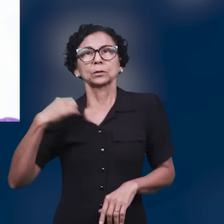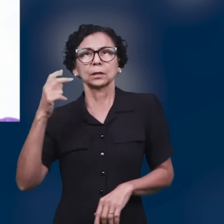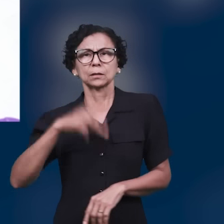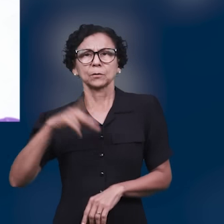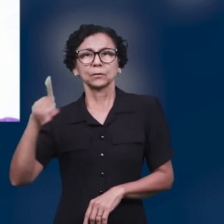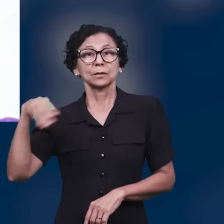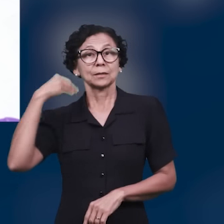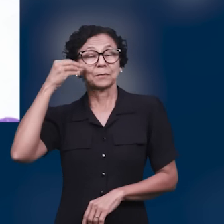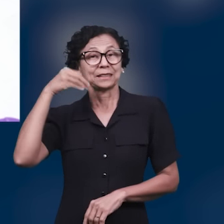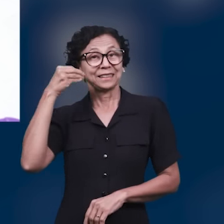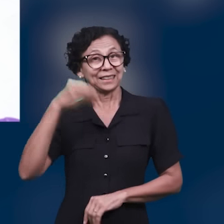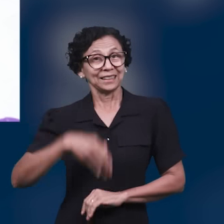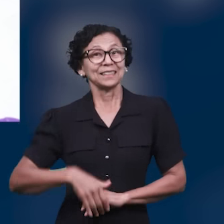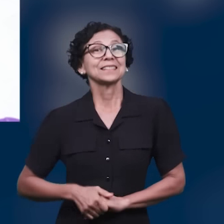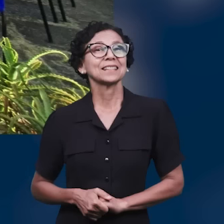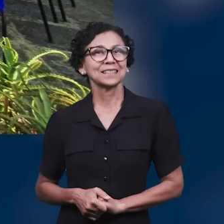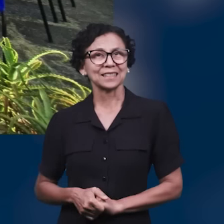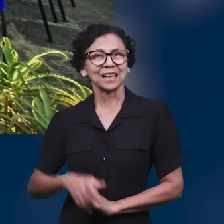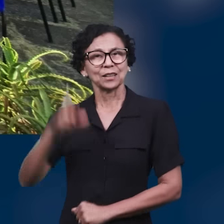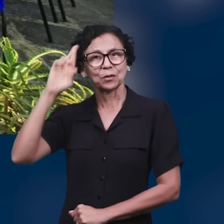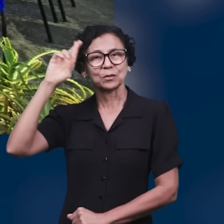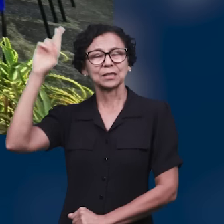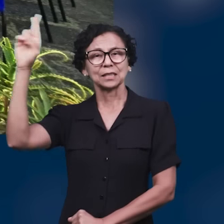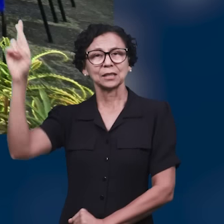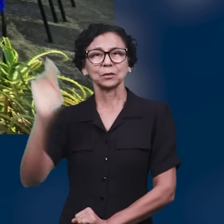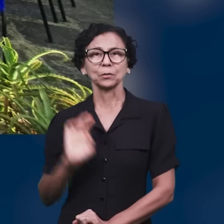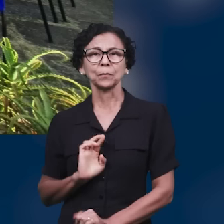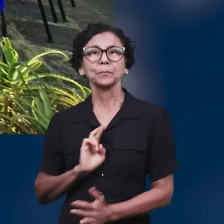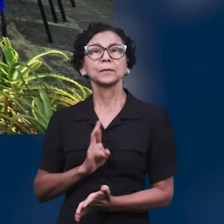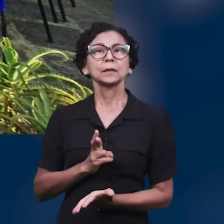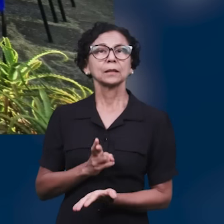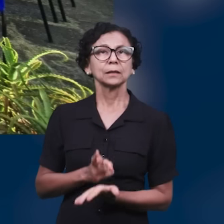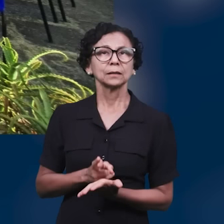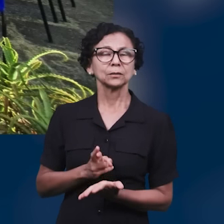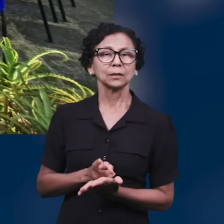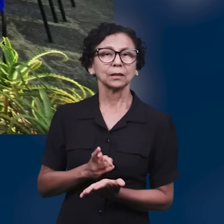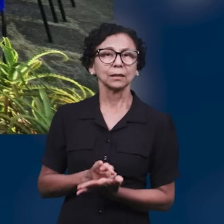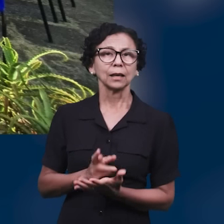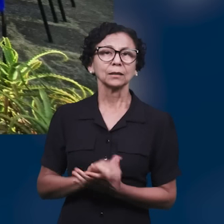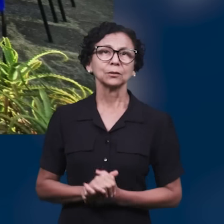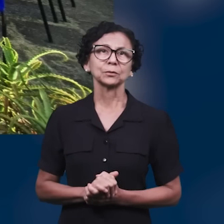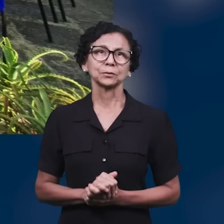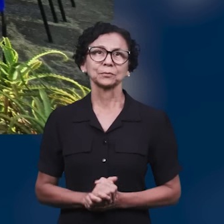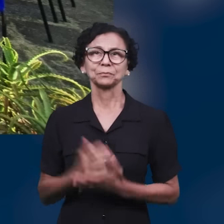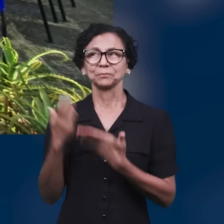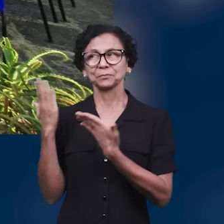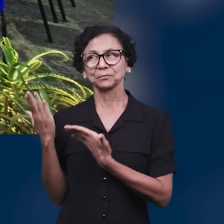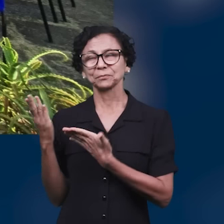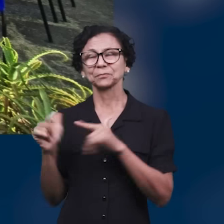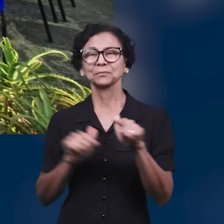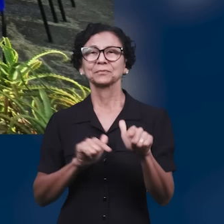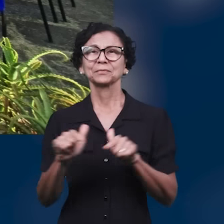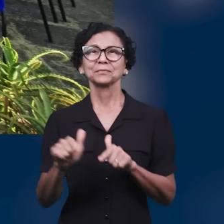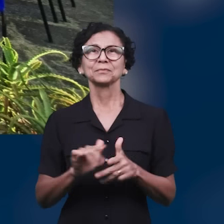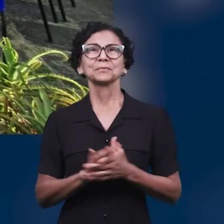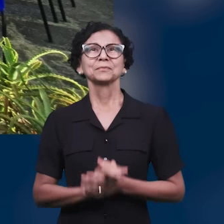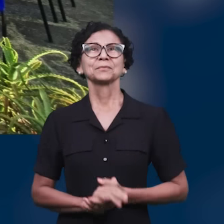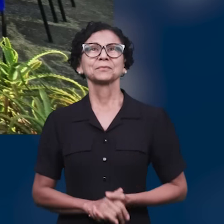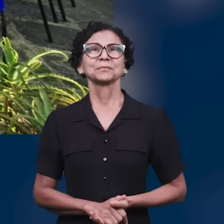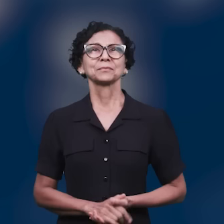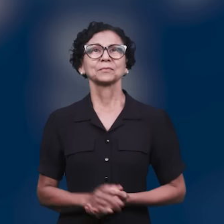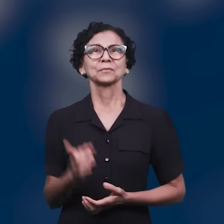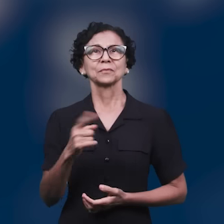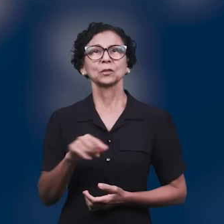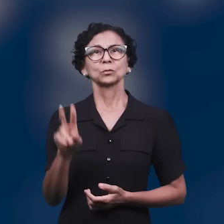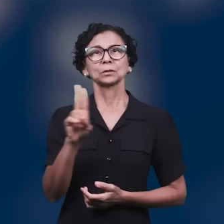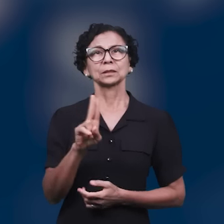experiências com o Senhor. O resultado disto consolidou-se nas visitas guiadas pelos estandes. Todos puderam fazer